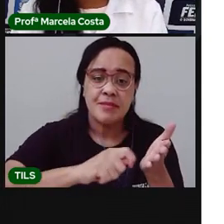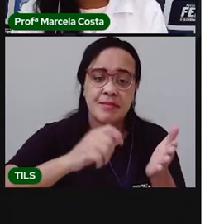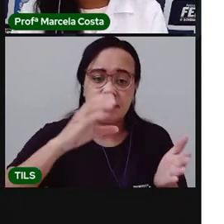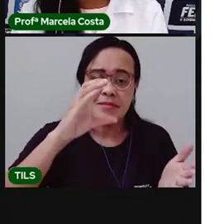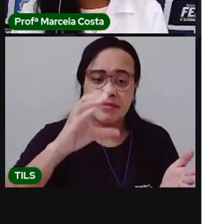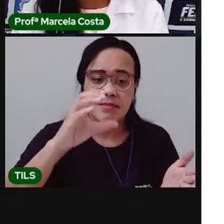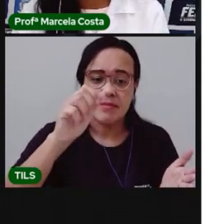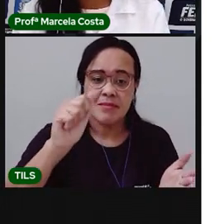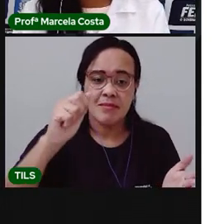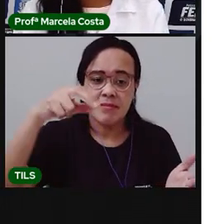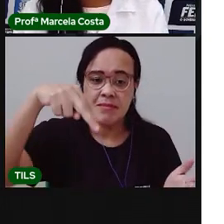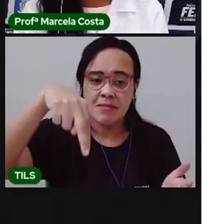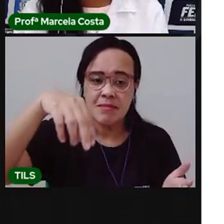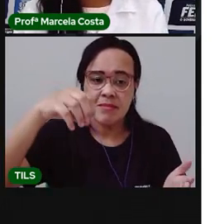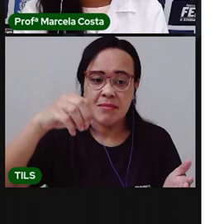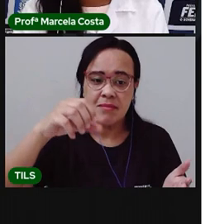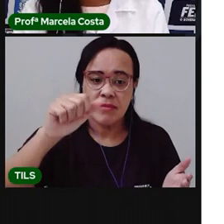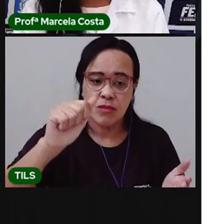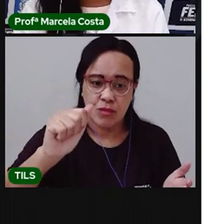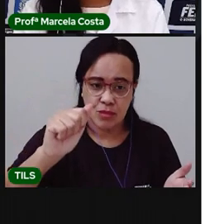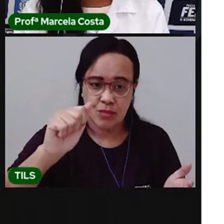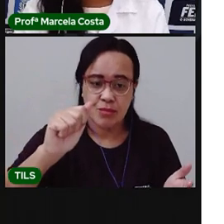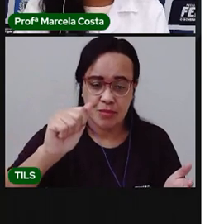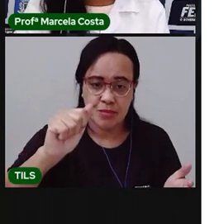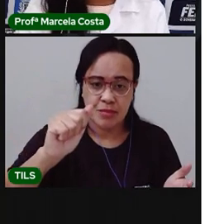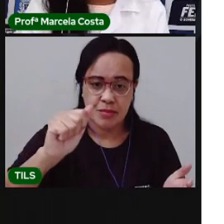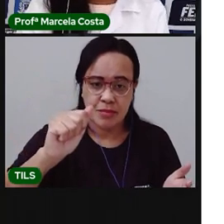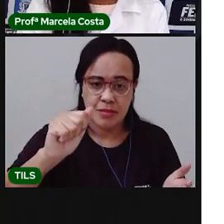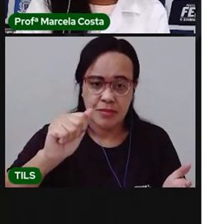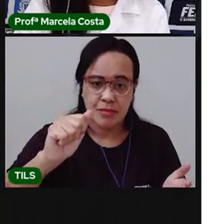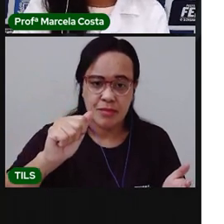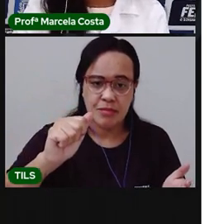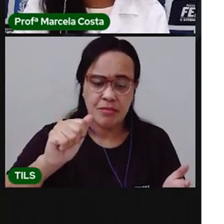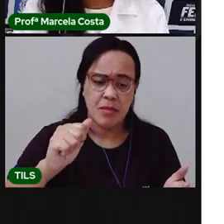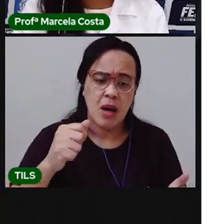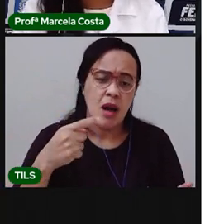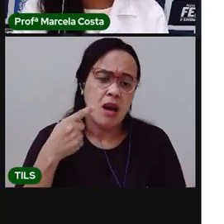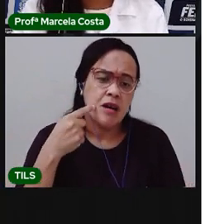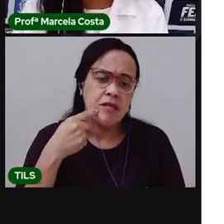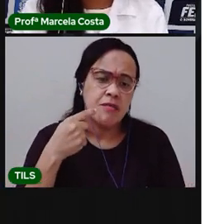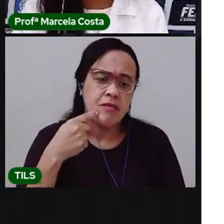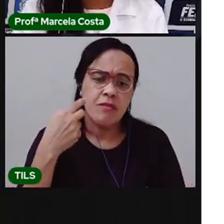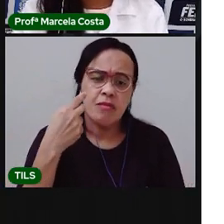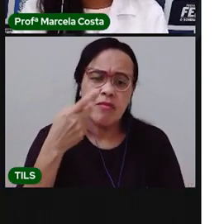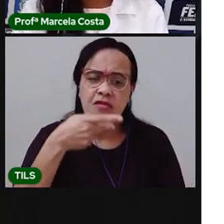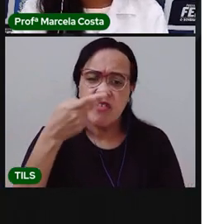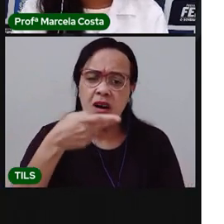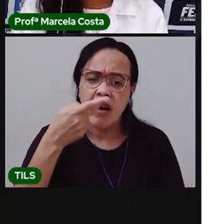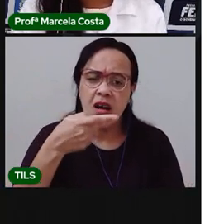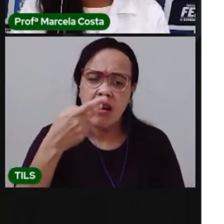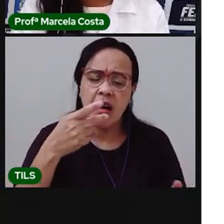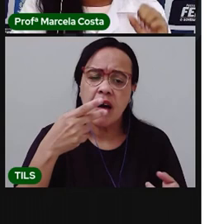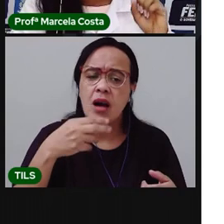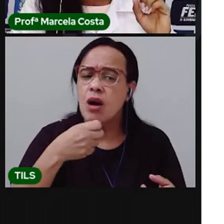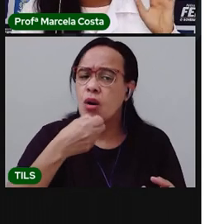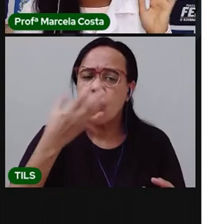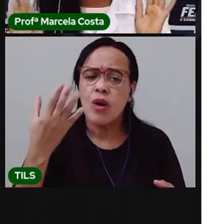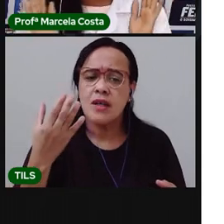Canoa. Quantas vezes a gente abre a boca para falar a palavra canoa? Ó.